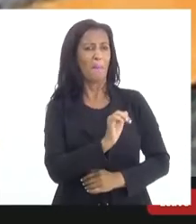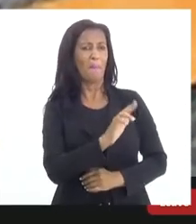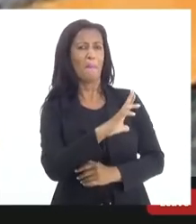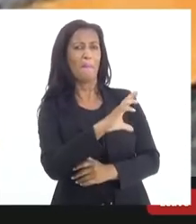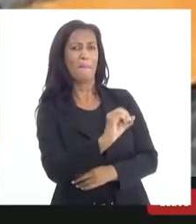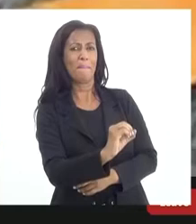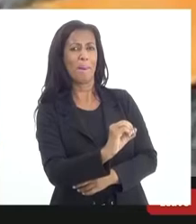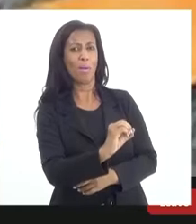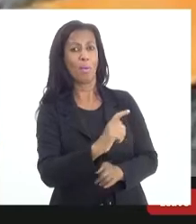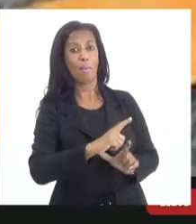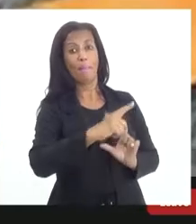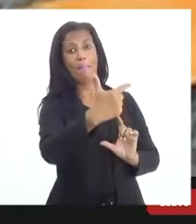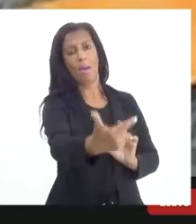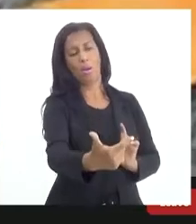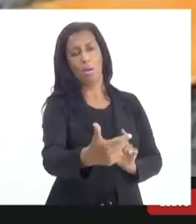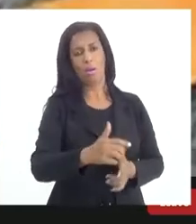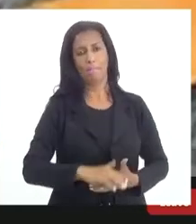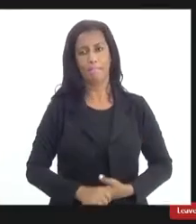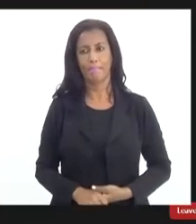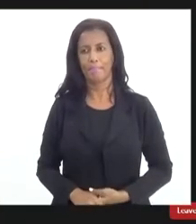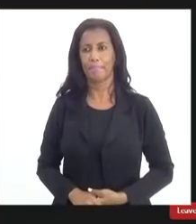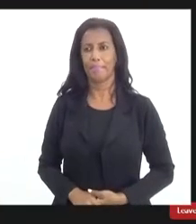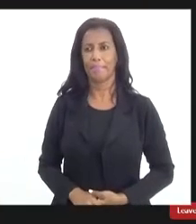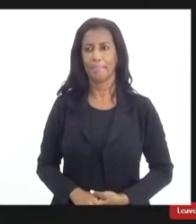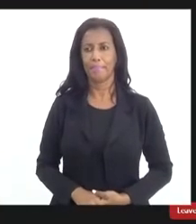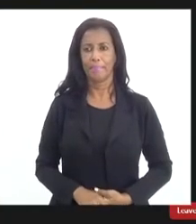vez maior. Obrigado.